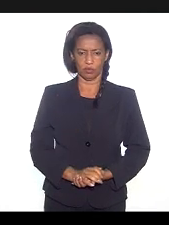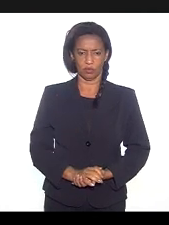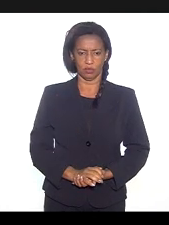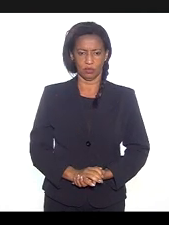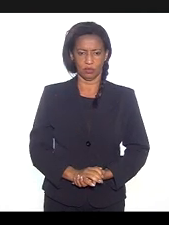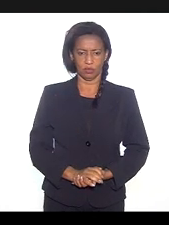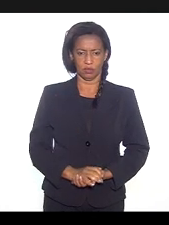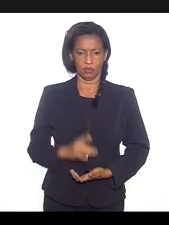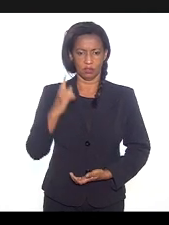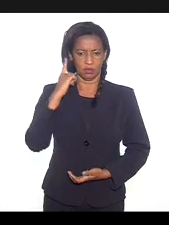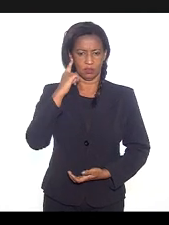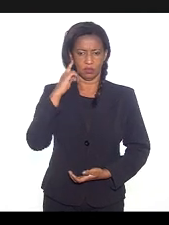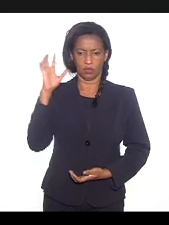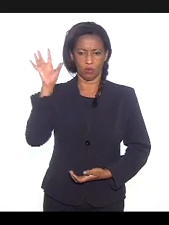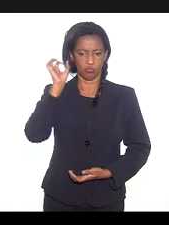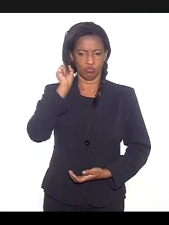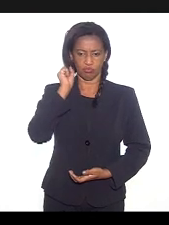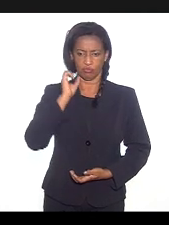Marta?